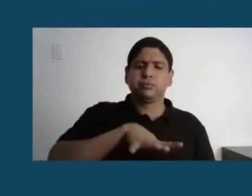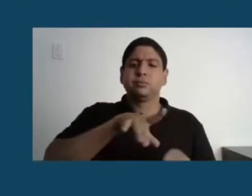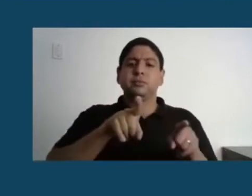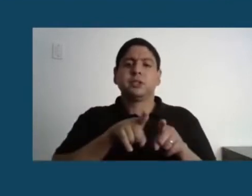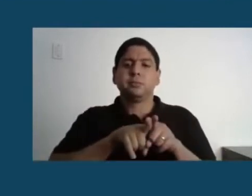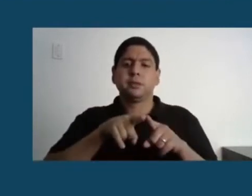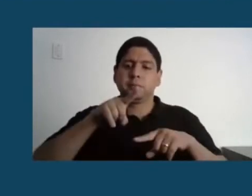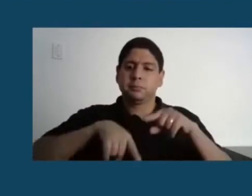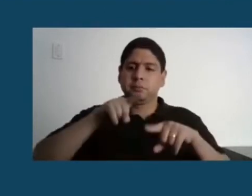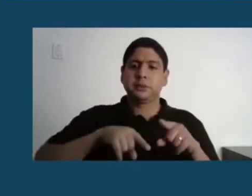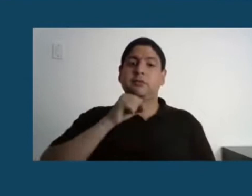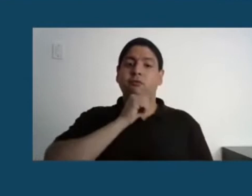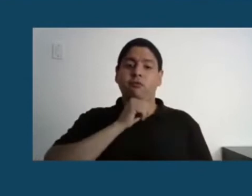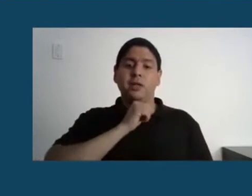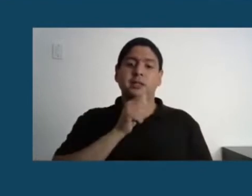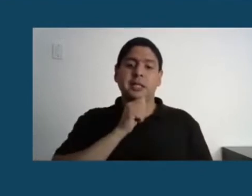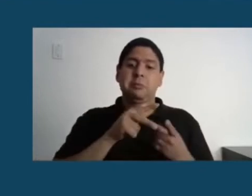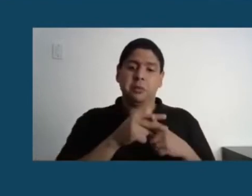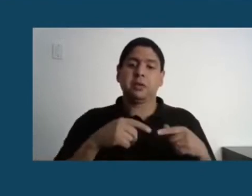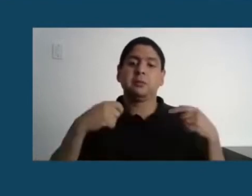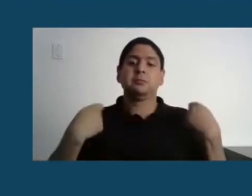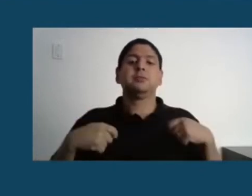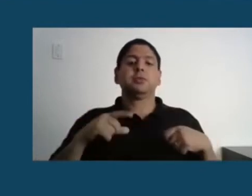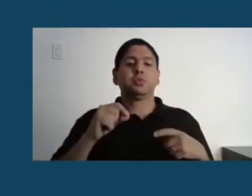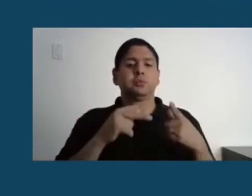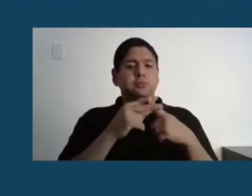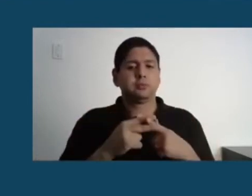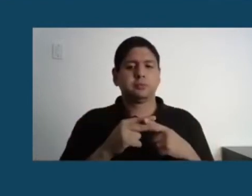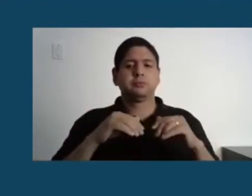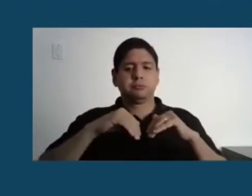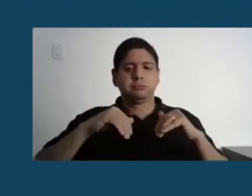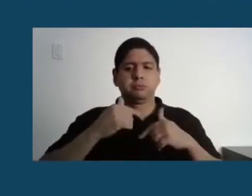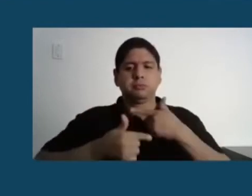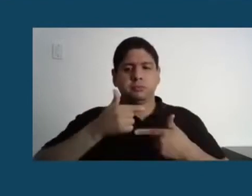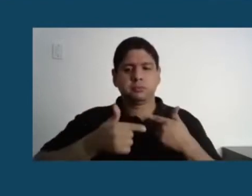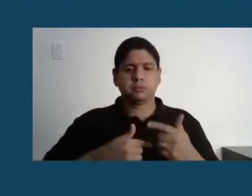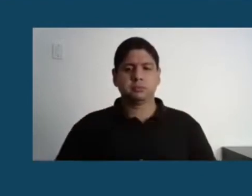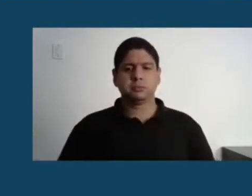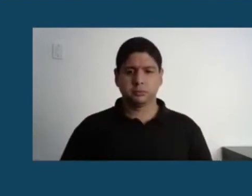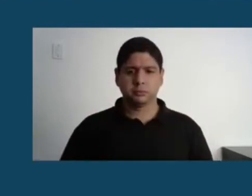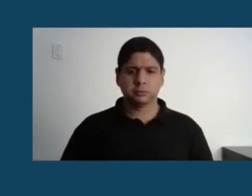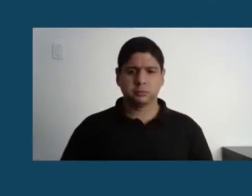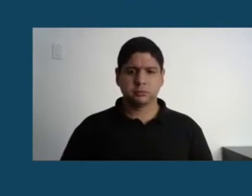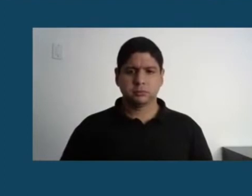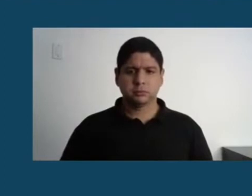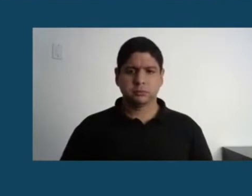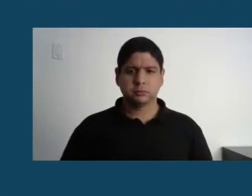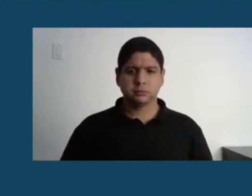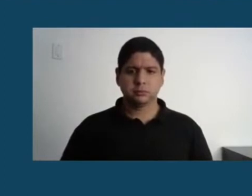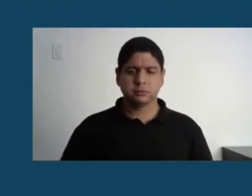obsoletos, sem manutenção, devido à decisão do Parlamento na semana, uma grande tristeza para o nosso país, não só para a nossa